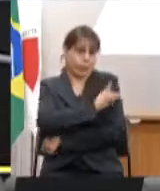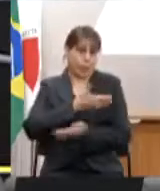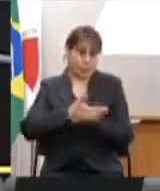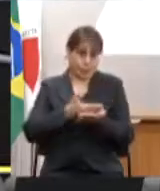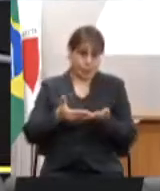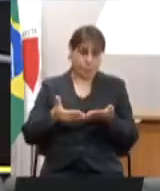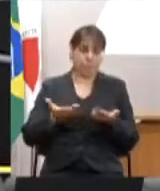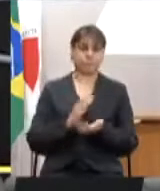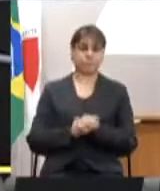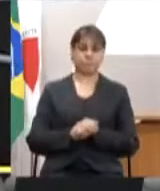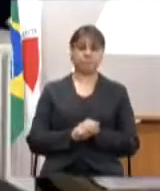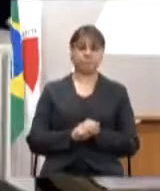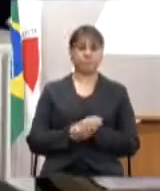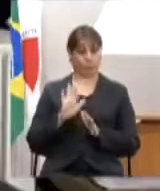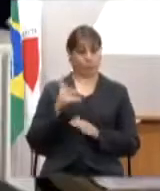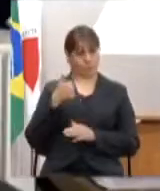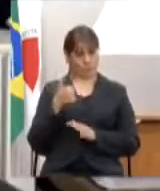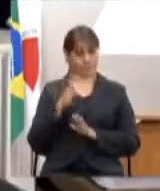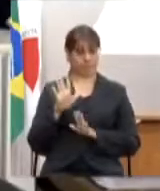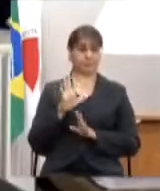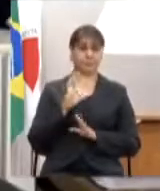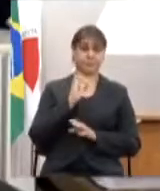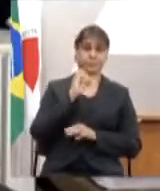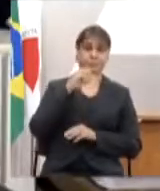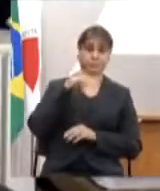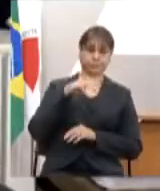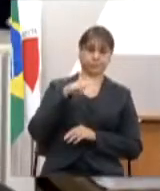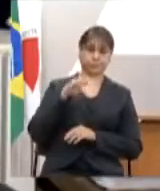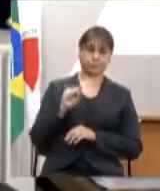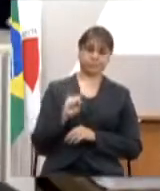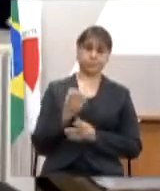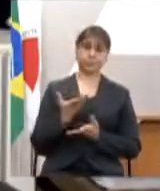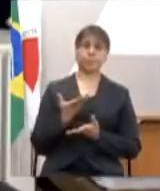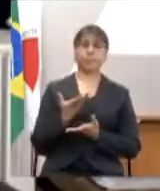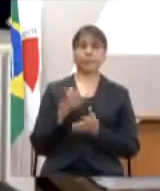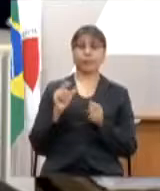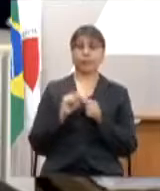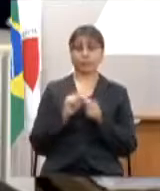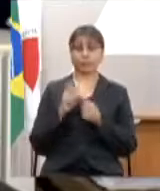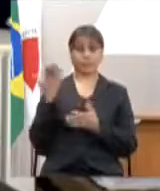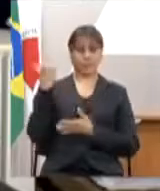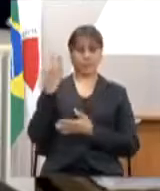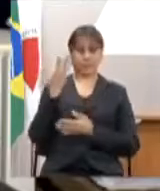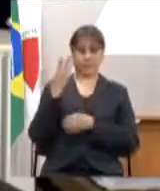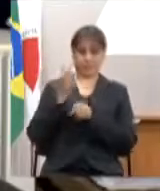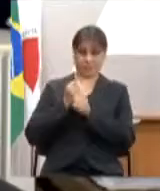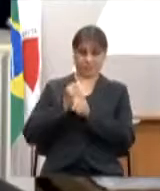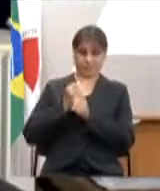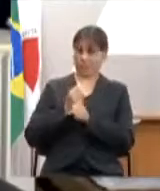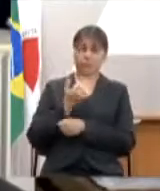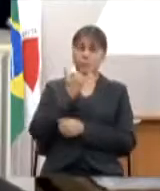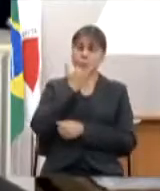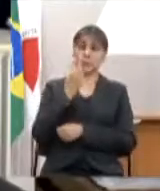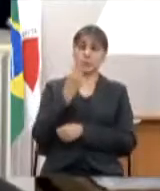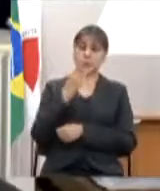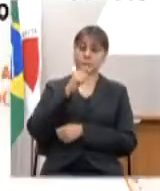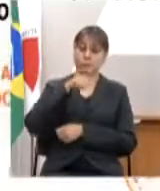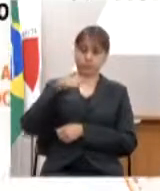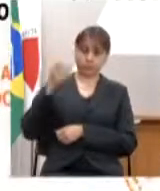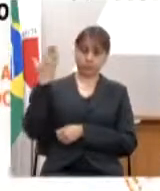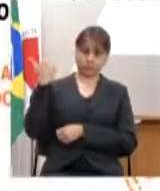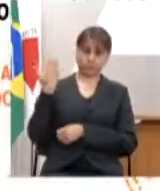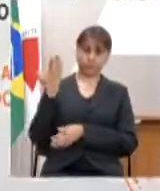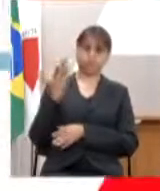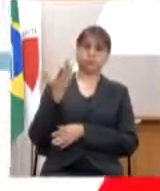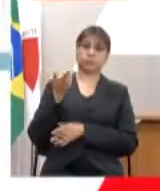a Secretaria Estadual de Saúde já há três meses ela fez um plano de contingência para a vacinação em